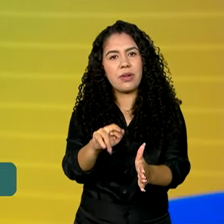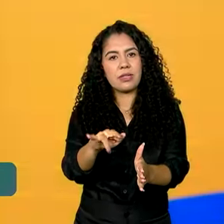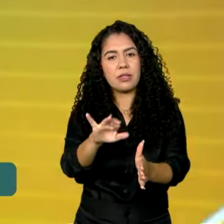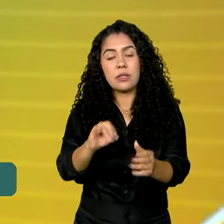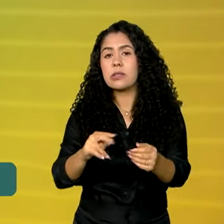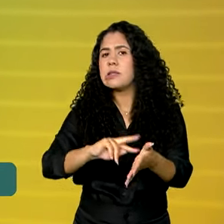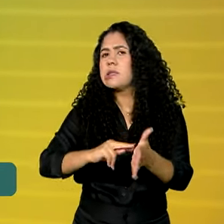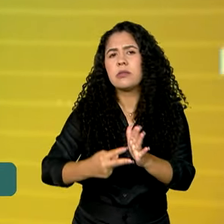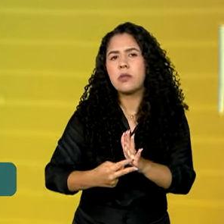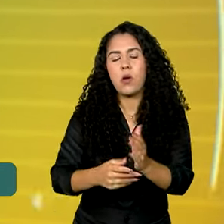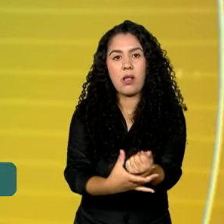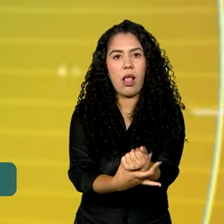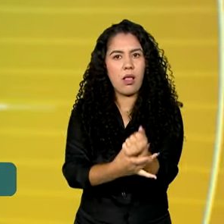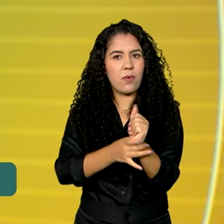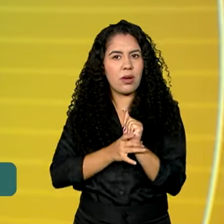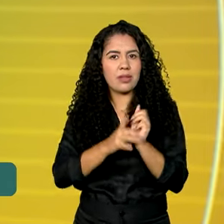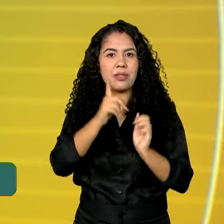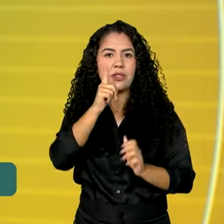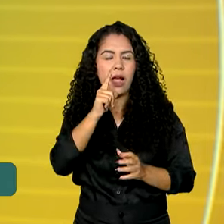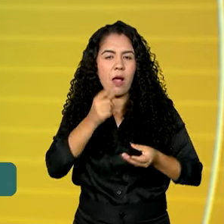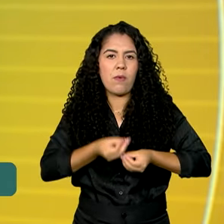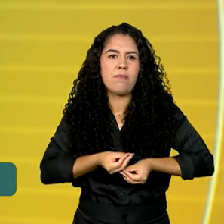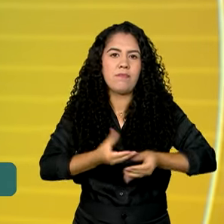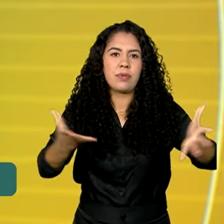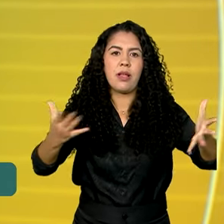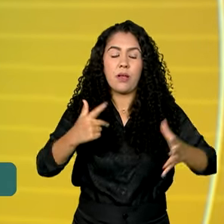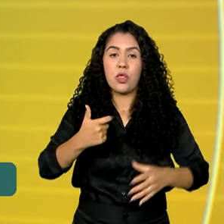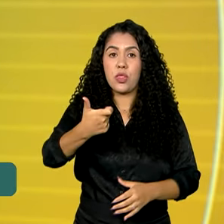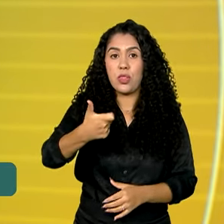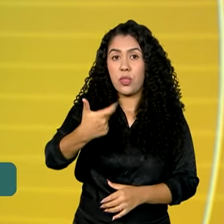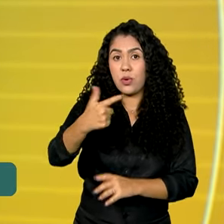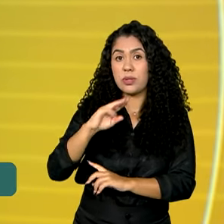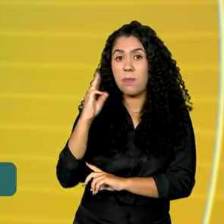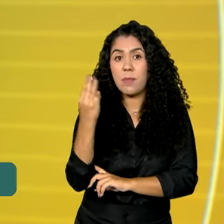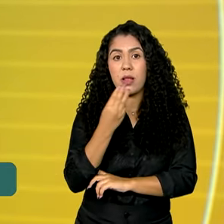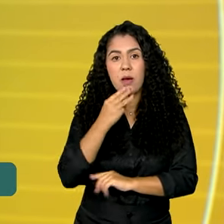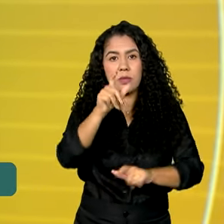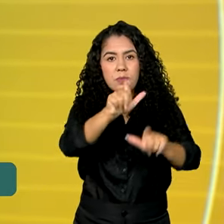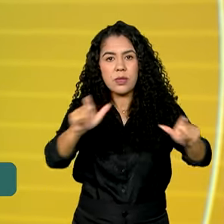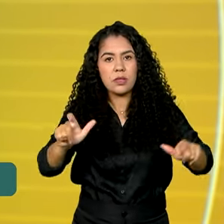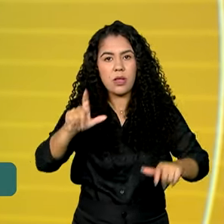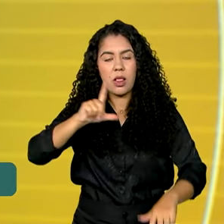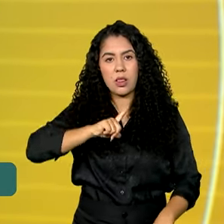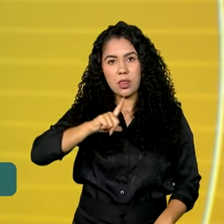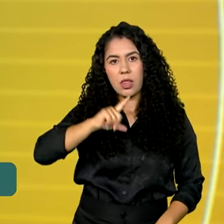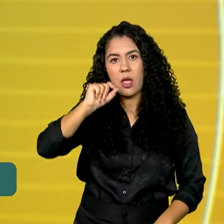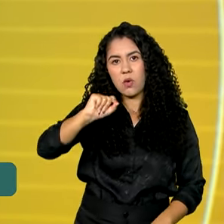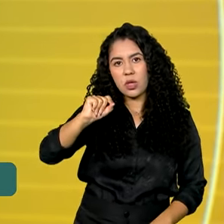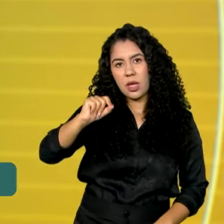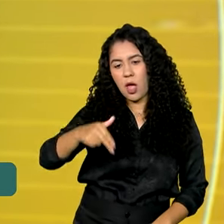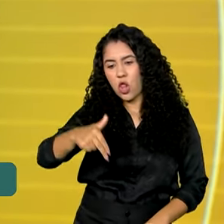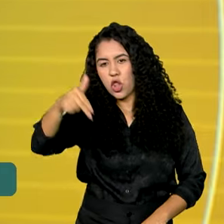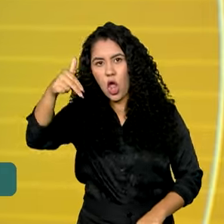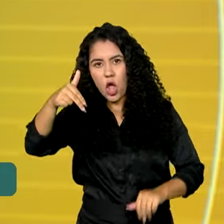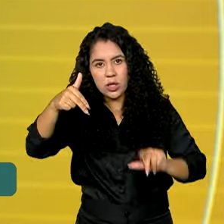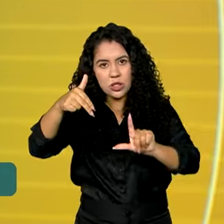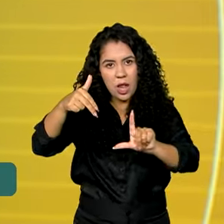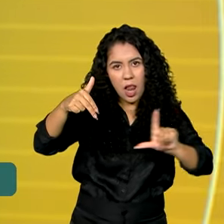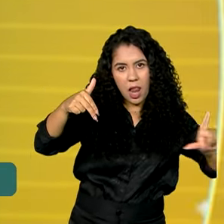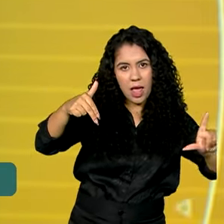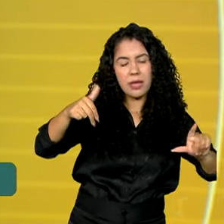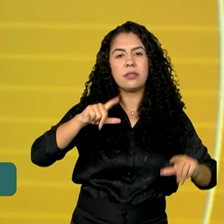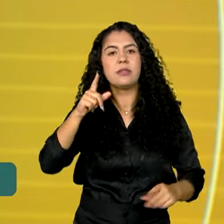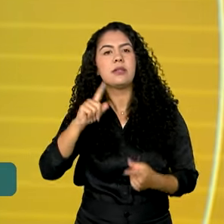12 milhões de pessoas em 390 municípios. Com os eixos norte e leste, os estados do Ceará,